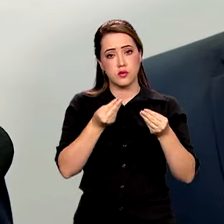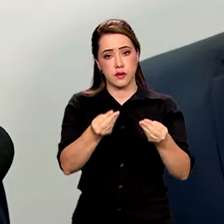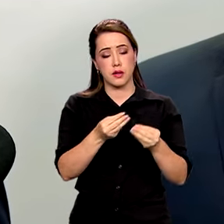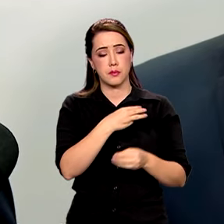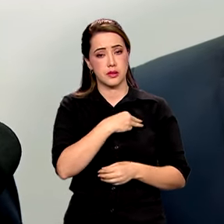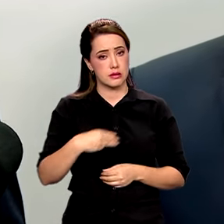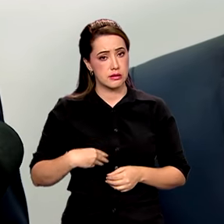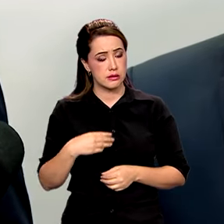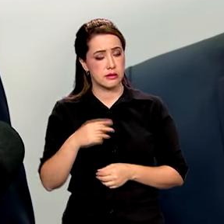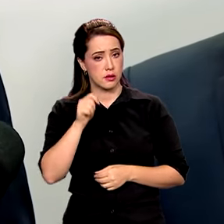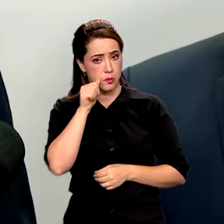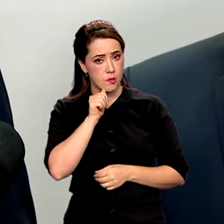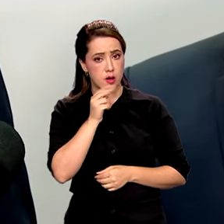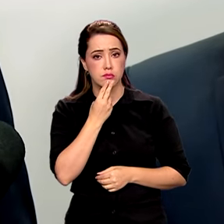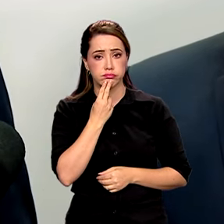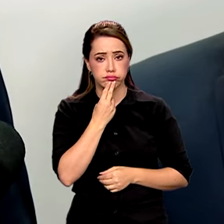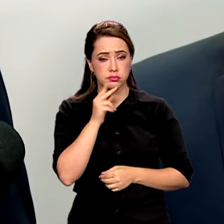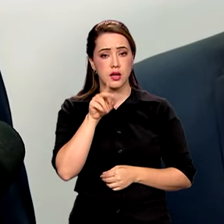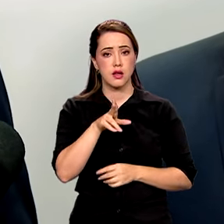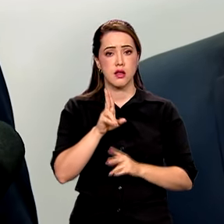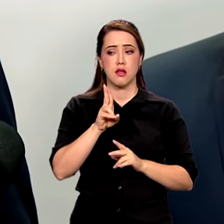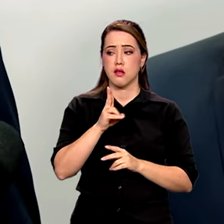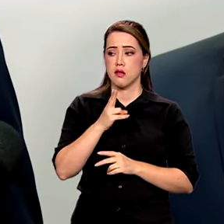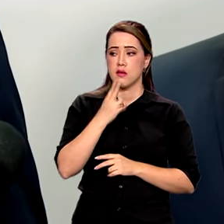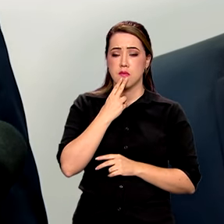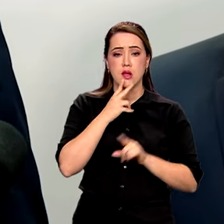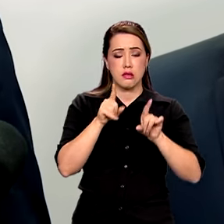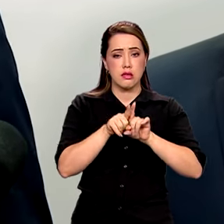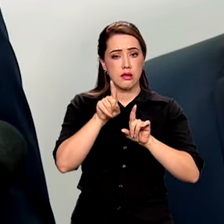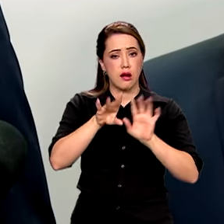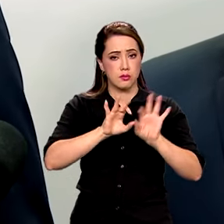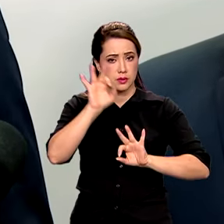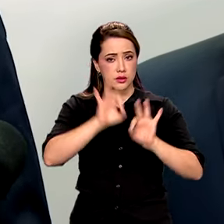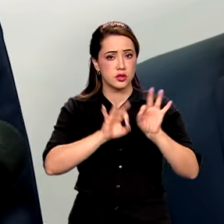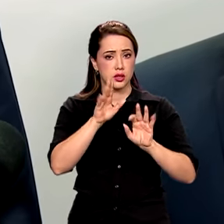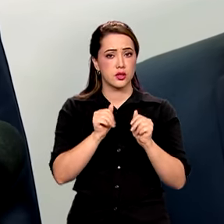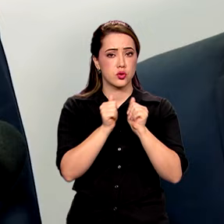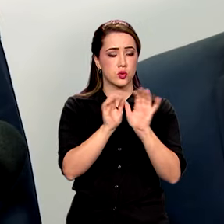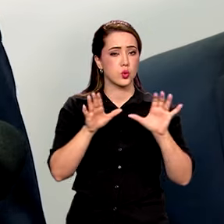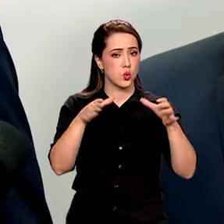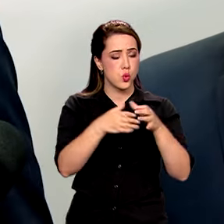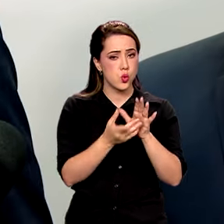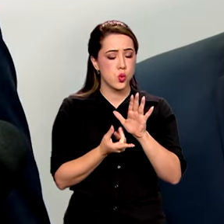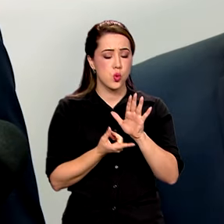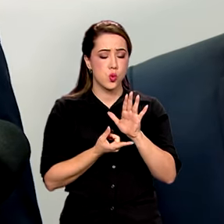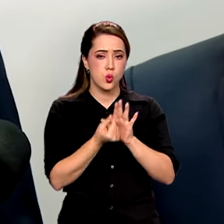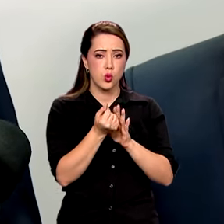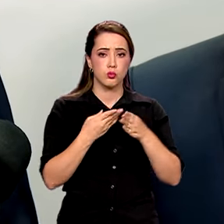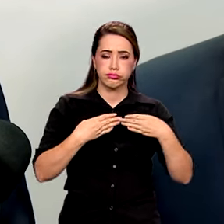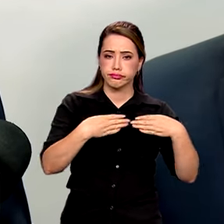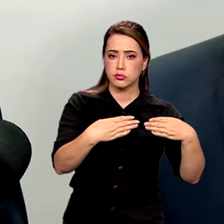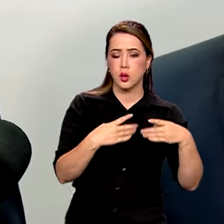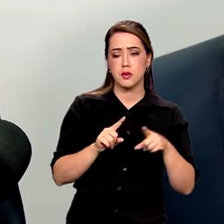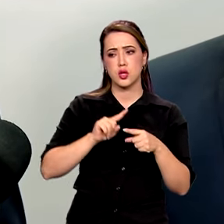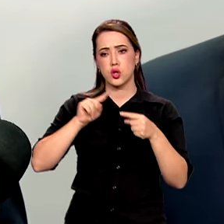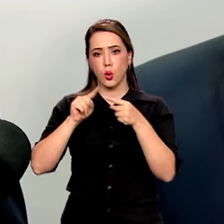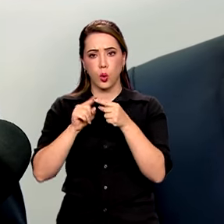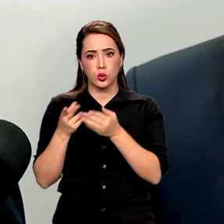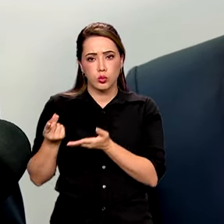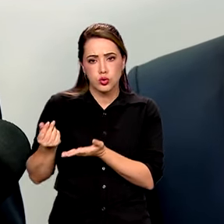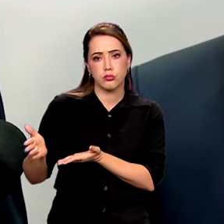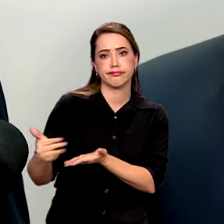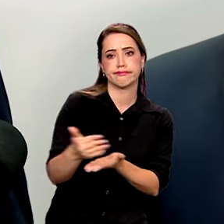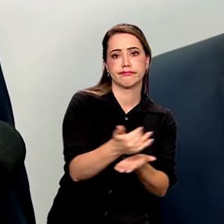fazenda e com a peça orçamentária está sendo construída, tanto do ponto de vista das receitas quanto do ponto de vista